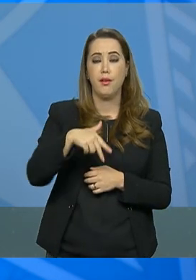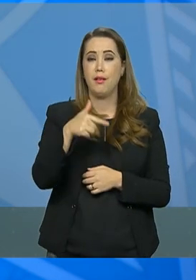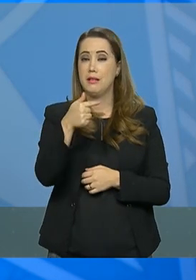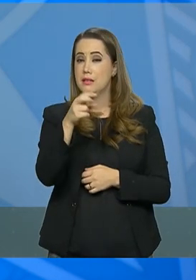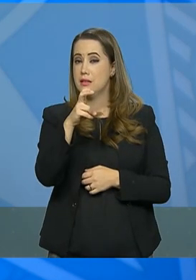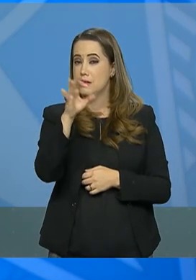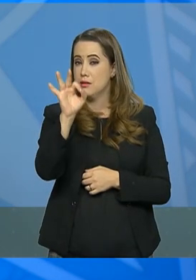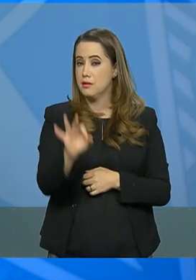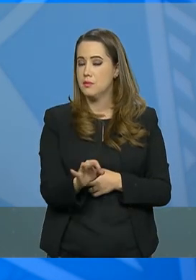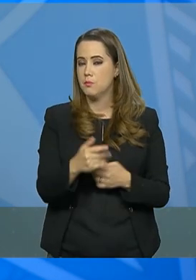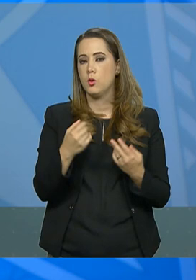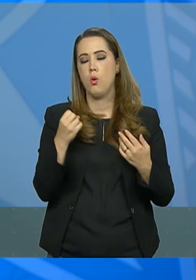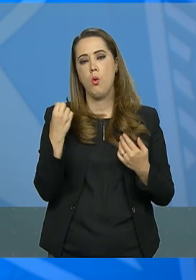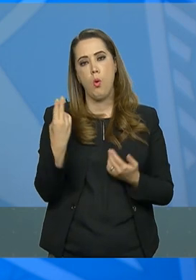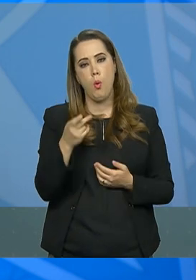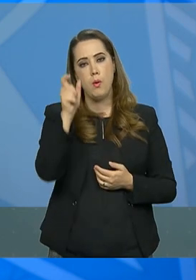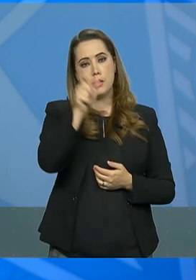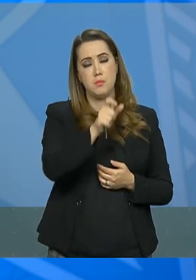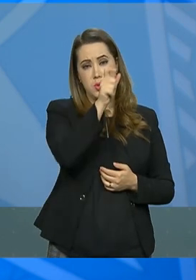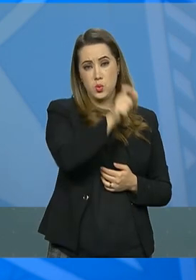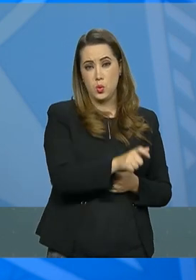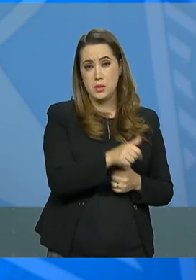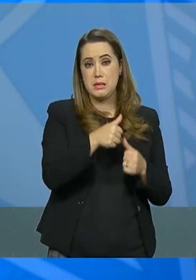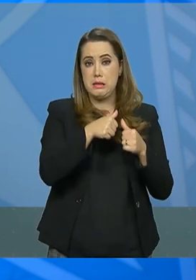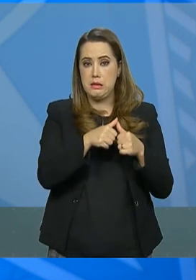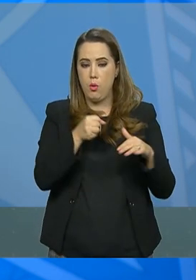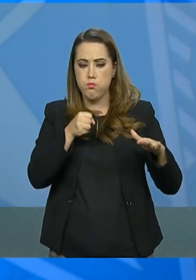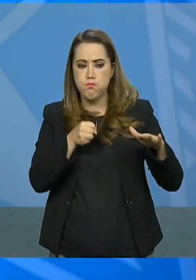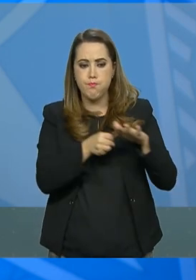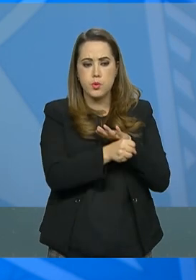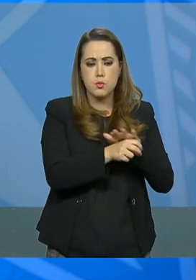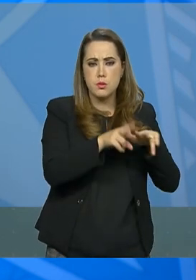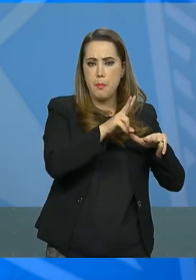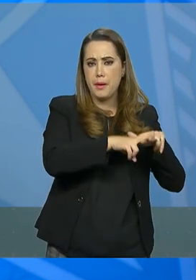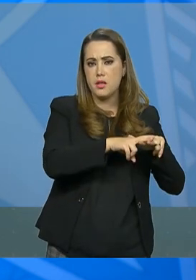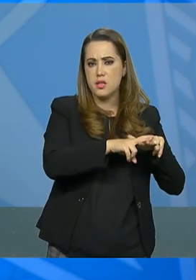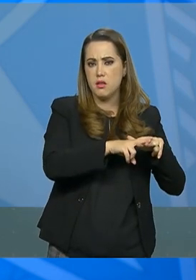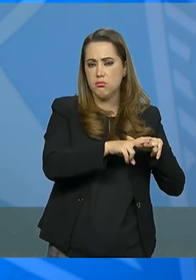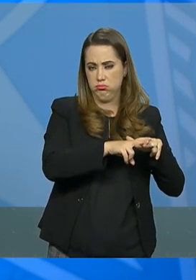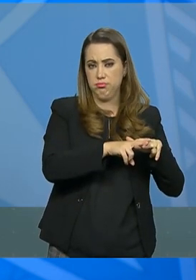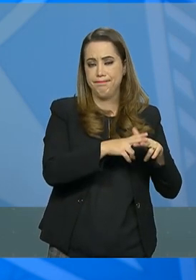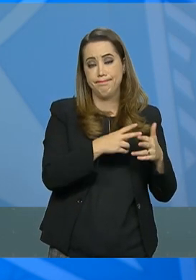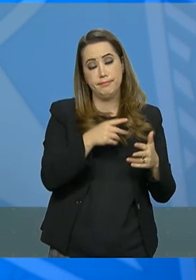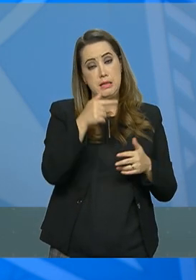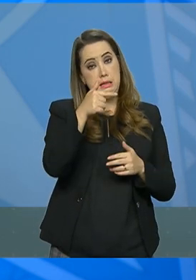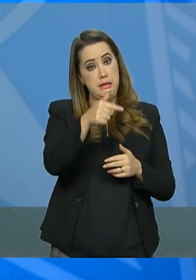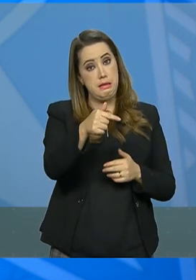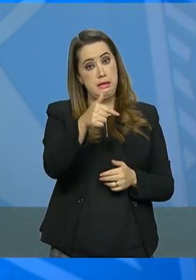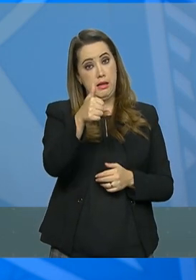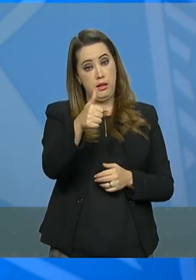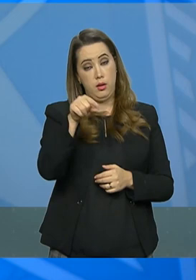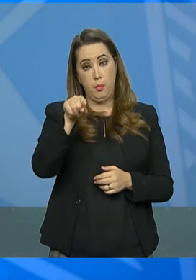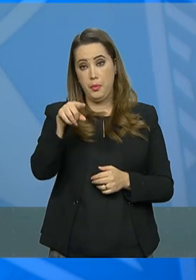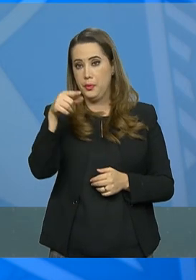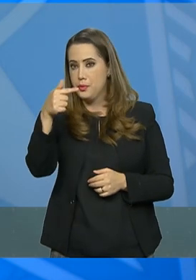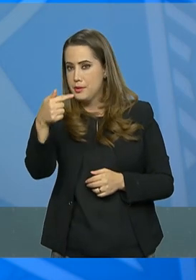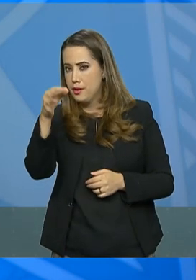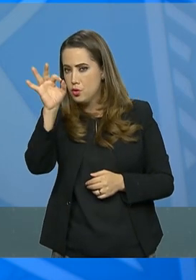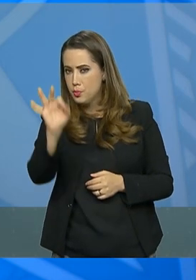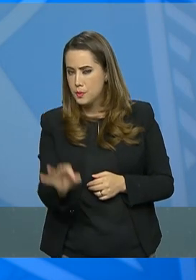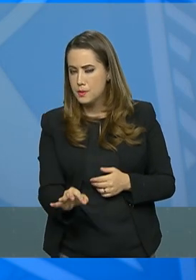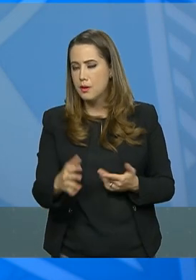a população privada de liberdade, com 61,7%, e os